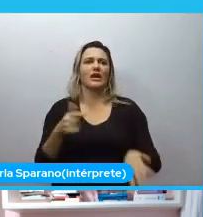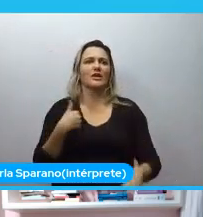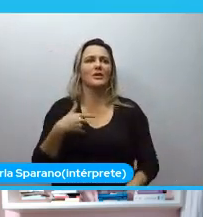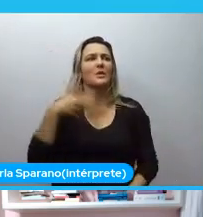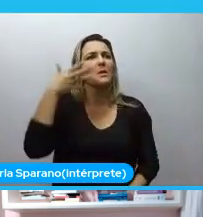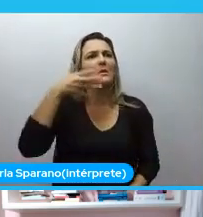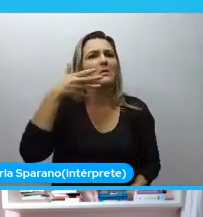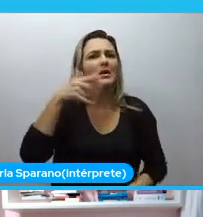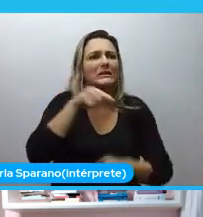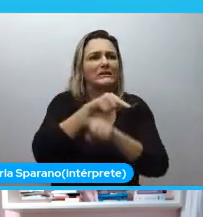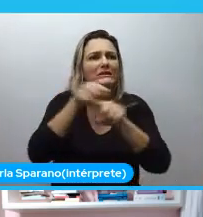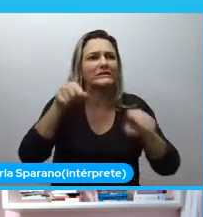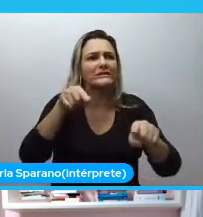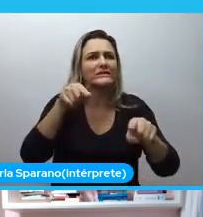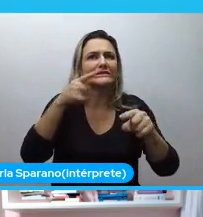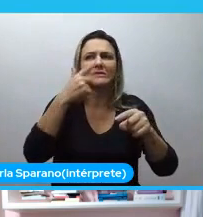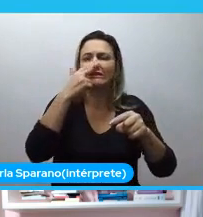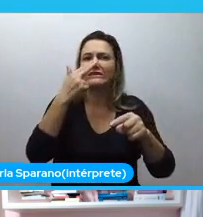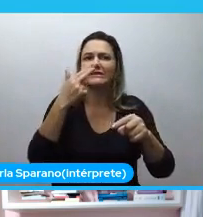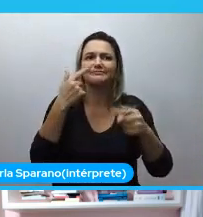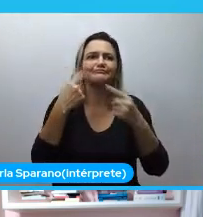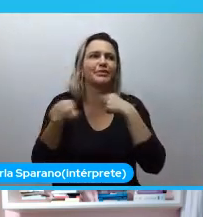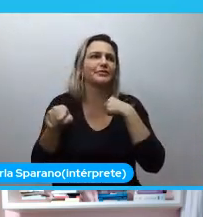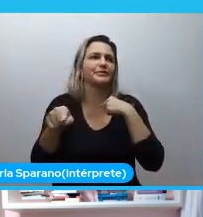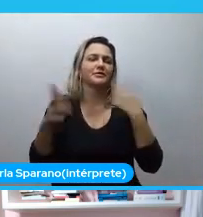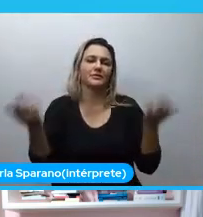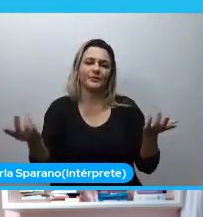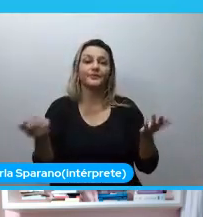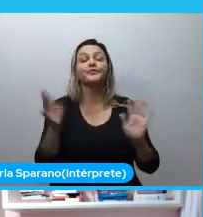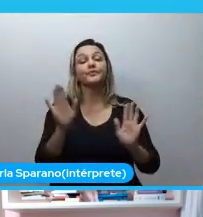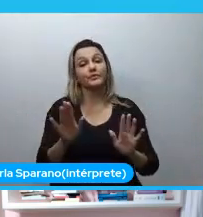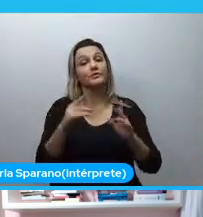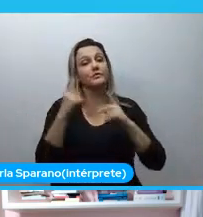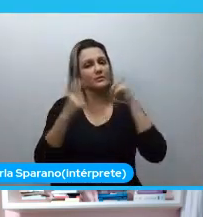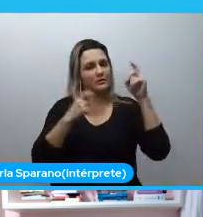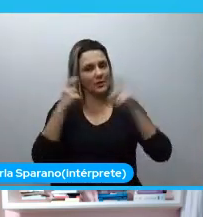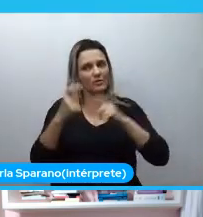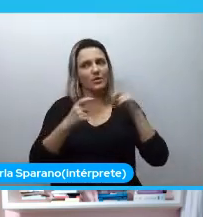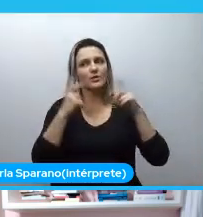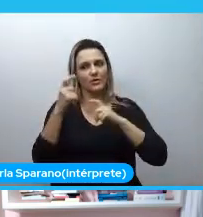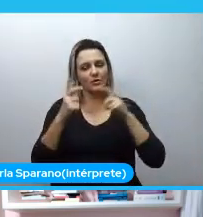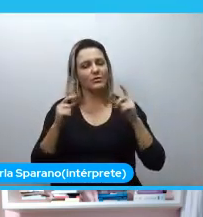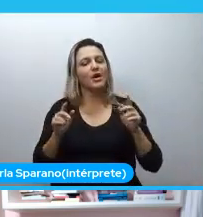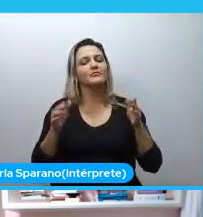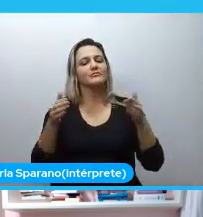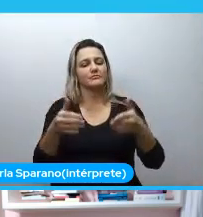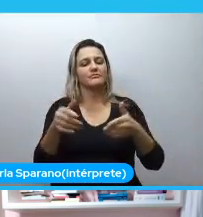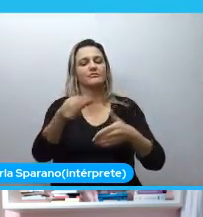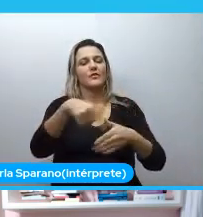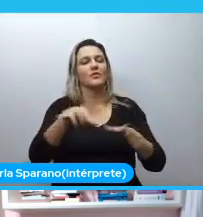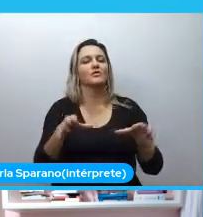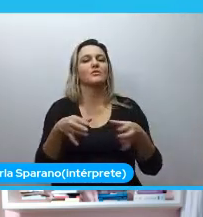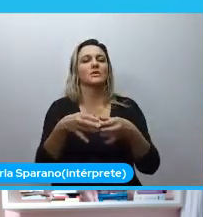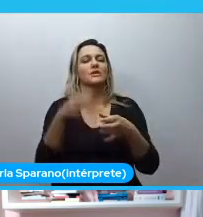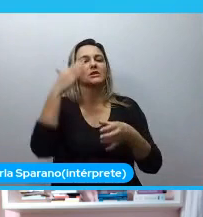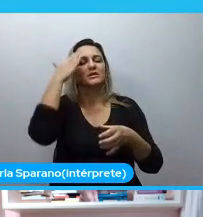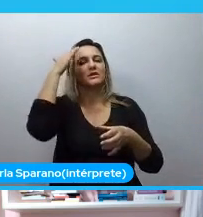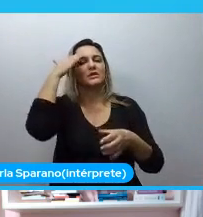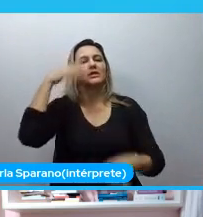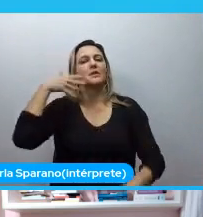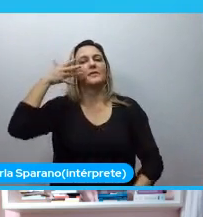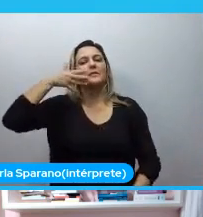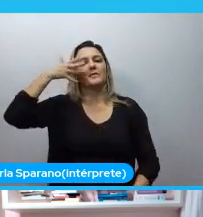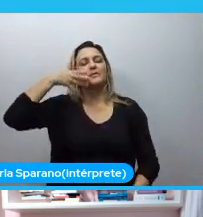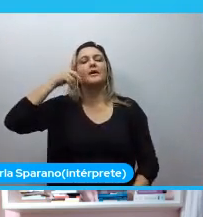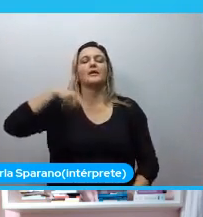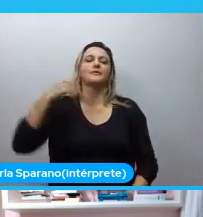então eu acho que você se preocupar com a outra pessoa da sua comunidade entender o que você está falando é essencial sabe